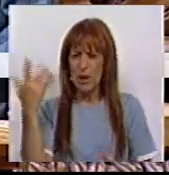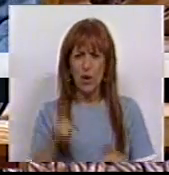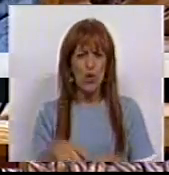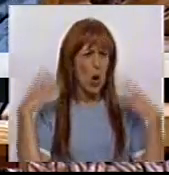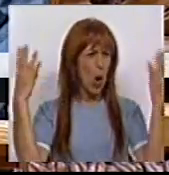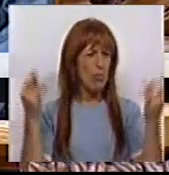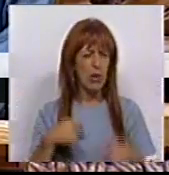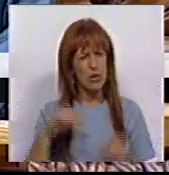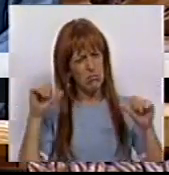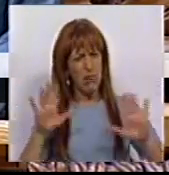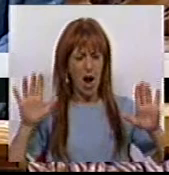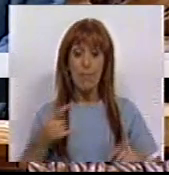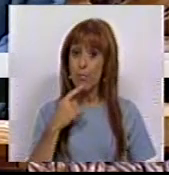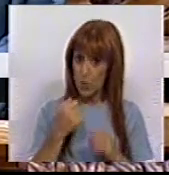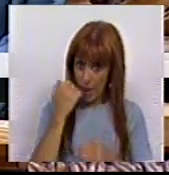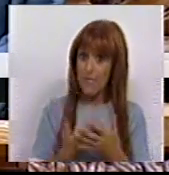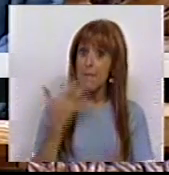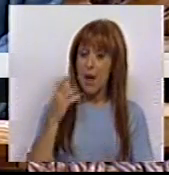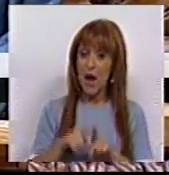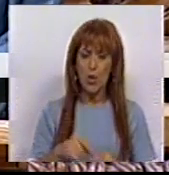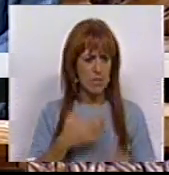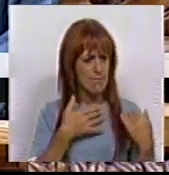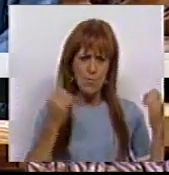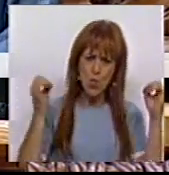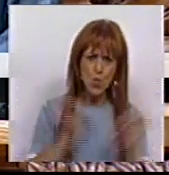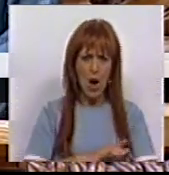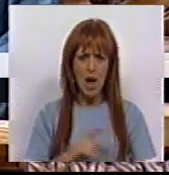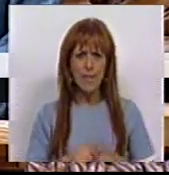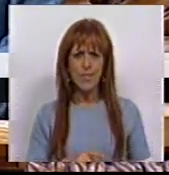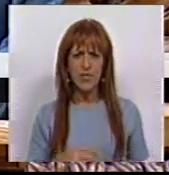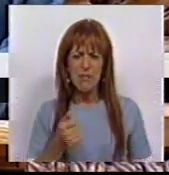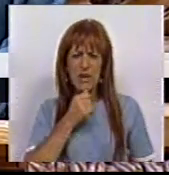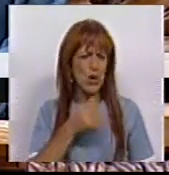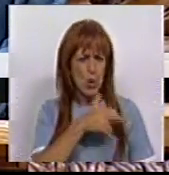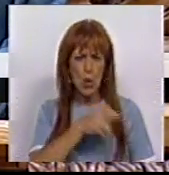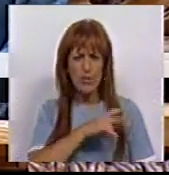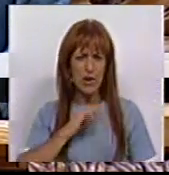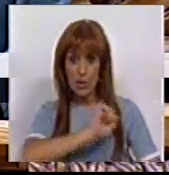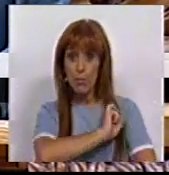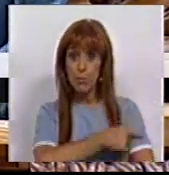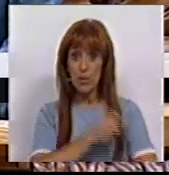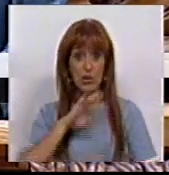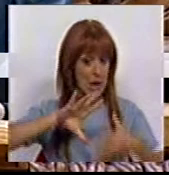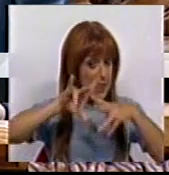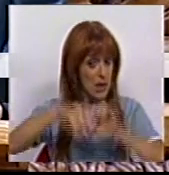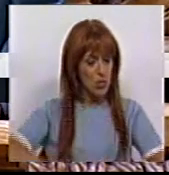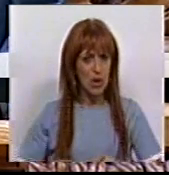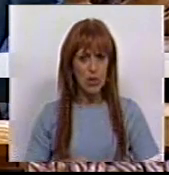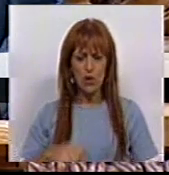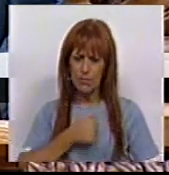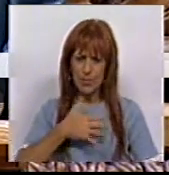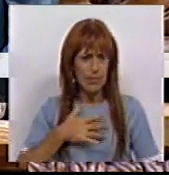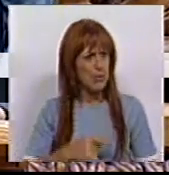ou uma brincadeira de mau gosto, mas é muito mais grave. É uma irresponsabilidade, uma medida desastrosa e potencialmente destrutiva do